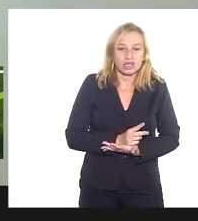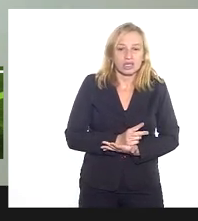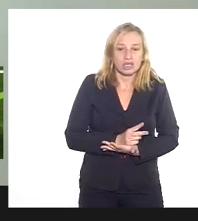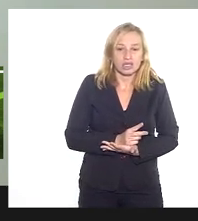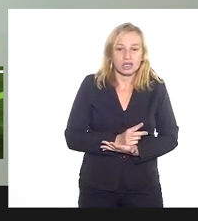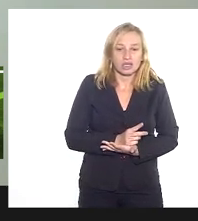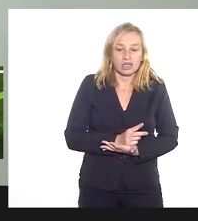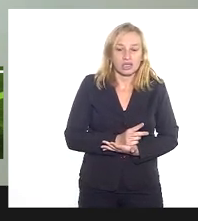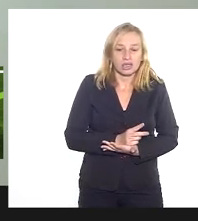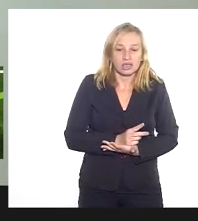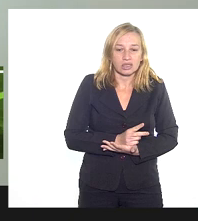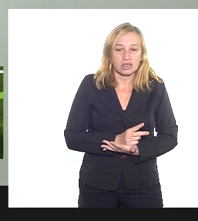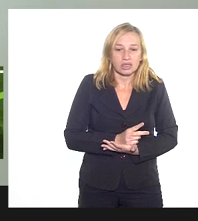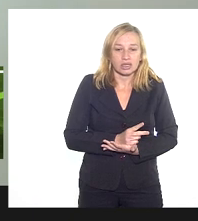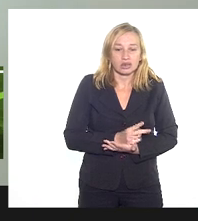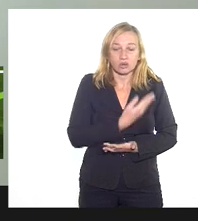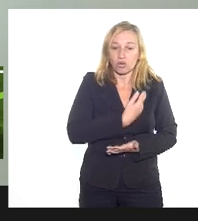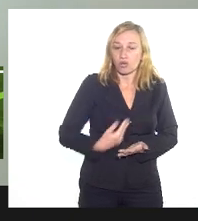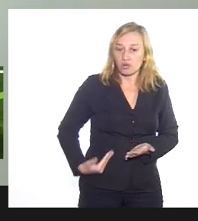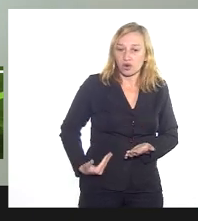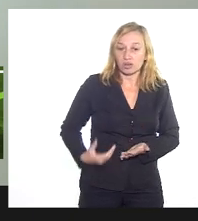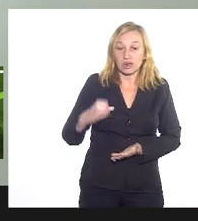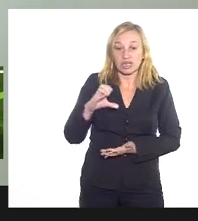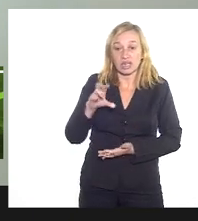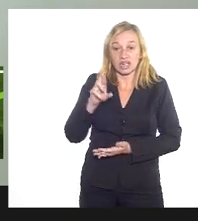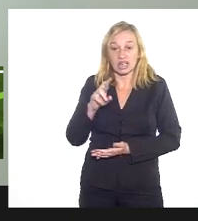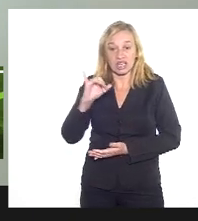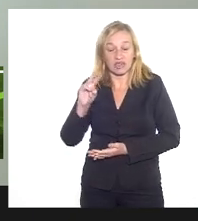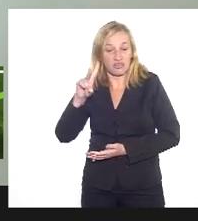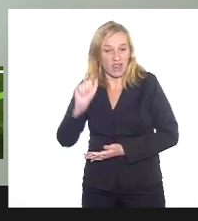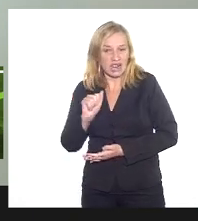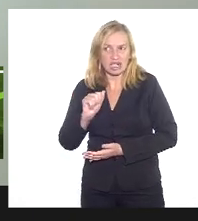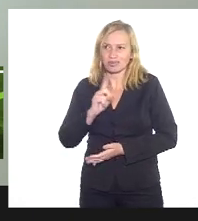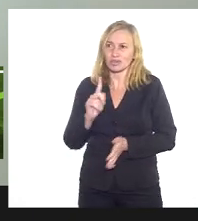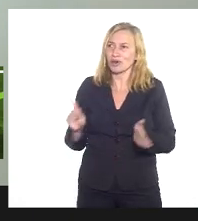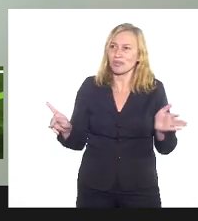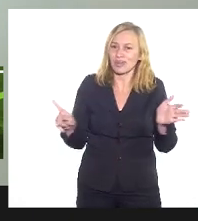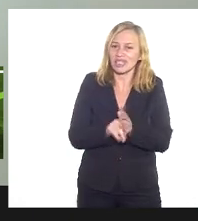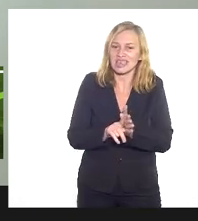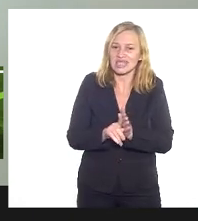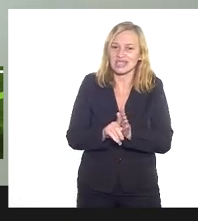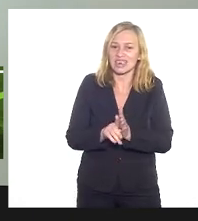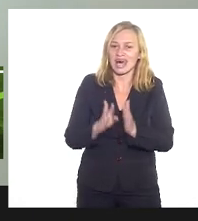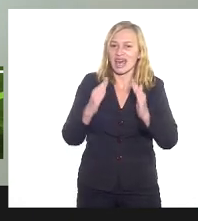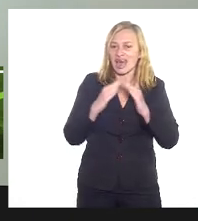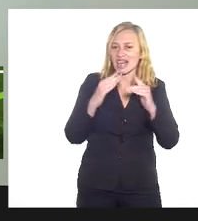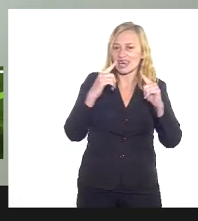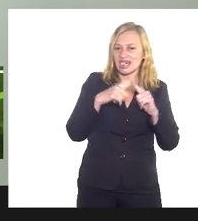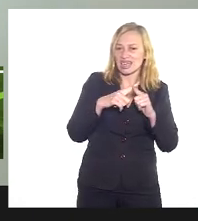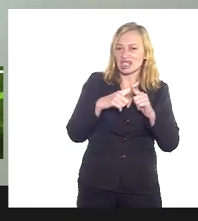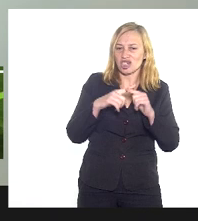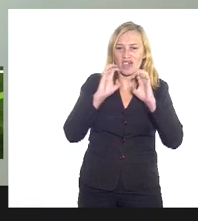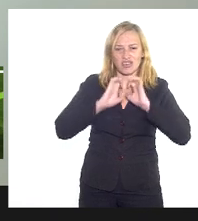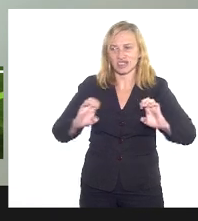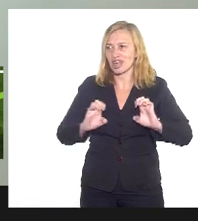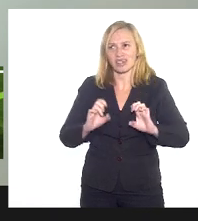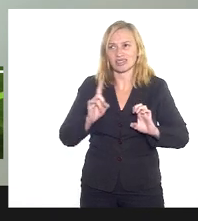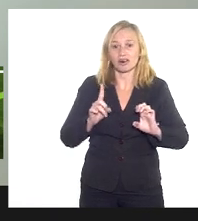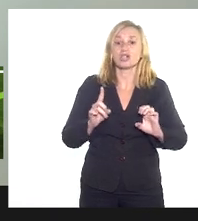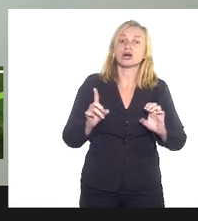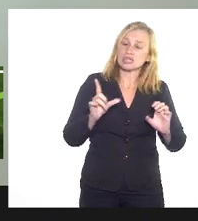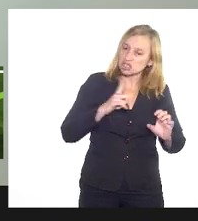estar... Estava no governo Crivella, mas no governo Crivella não só tinha evangélico. Tinha muito católico. Porque o...